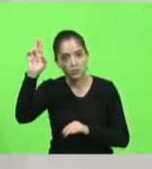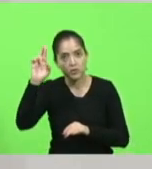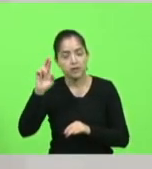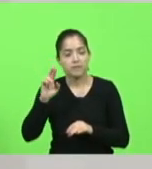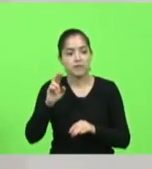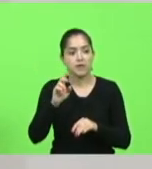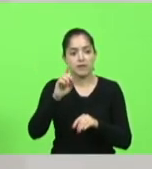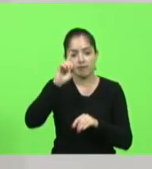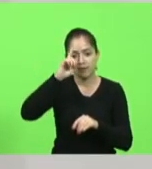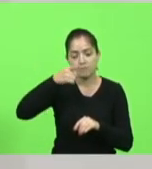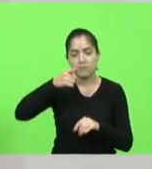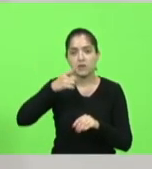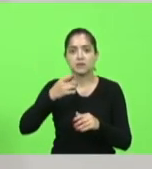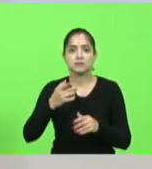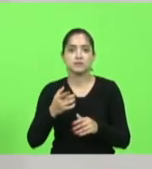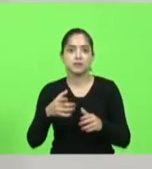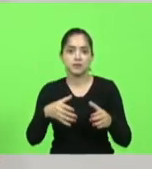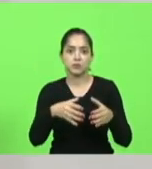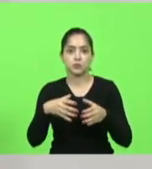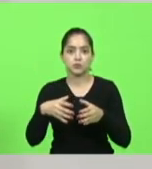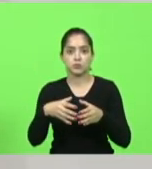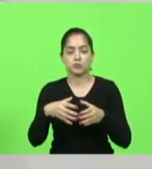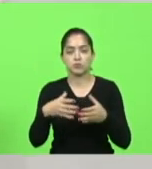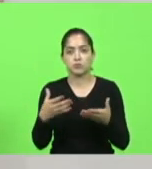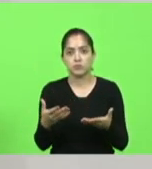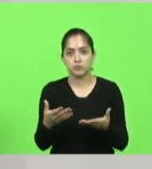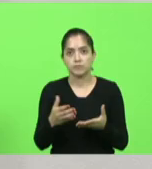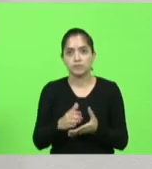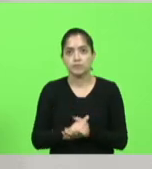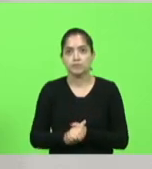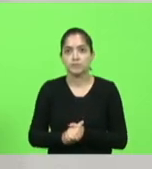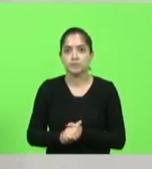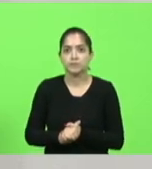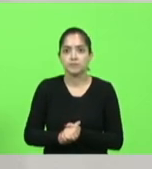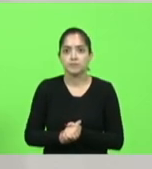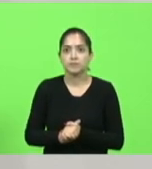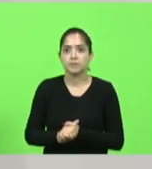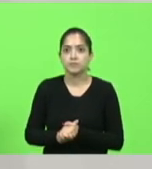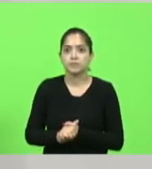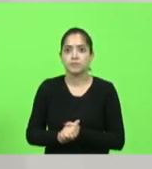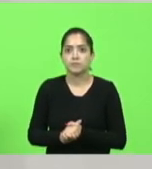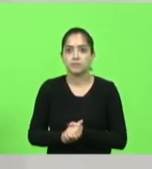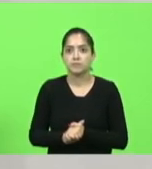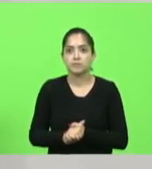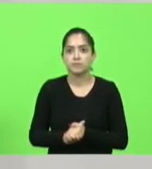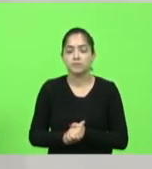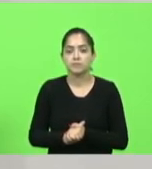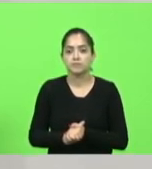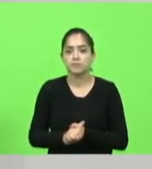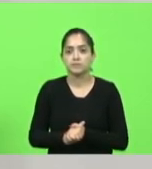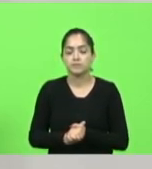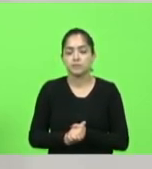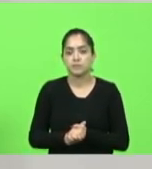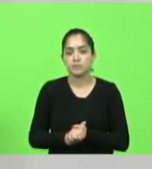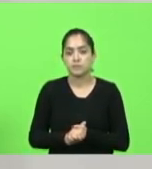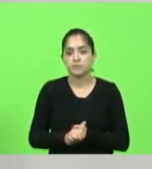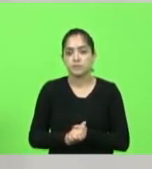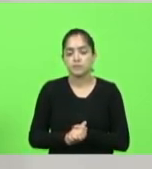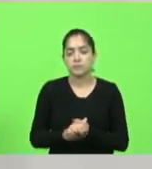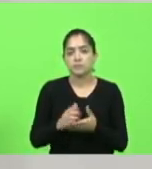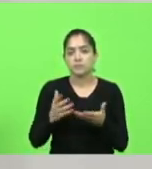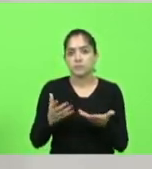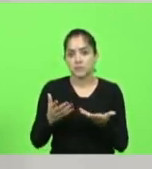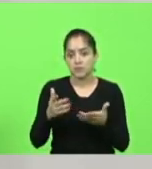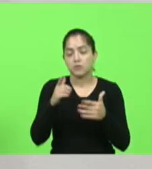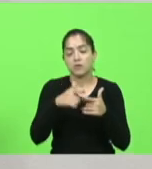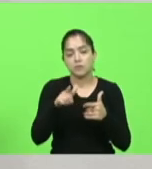comanda a instituição. Pediria mais um minuto, eu prometo concluir. Mais um minuto, deputado. É um